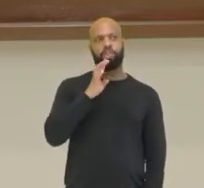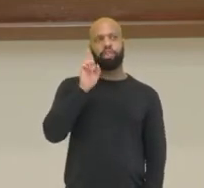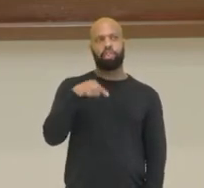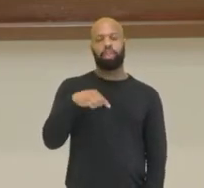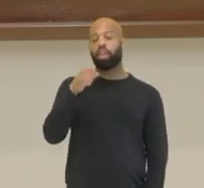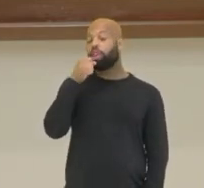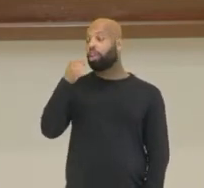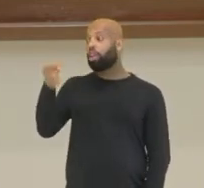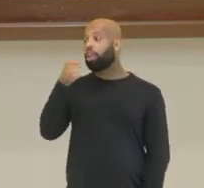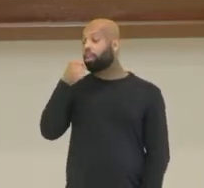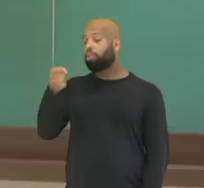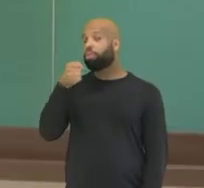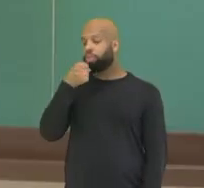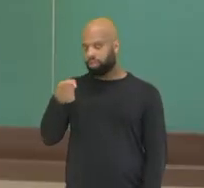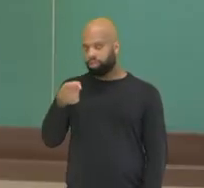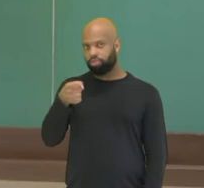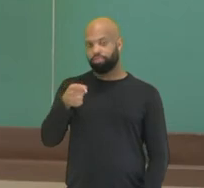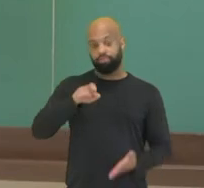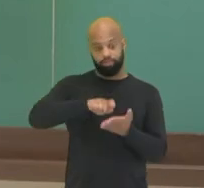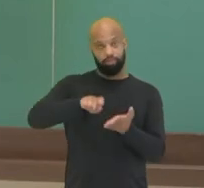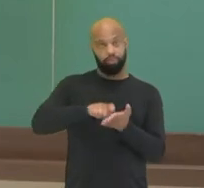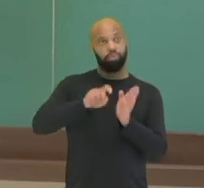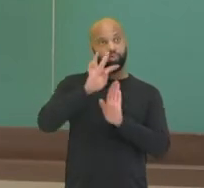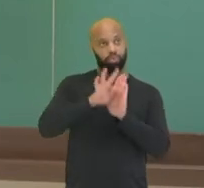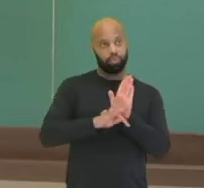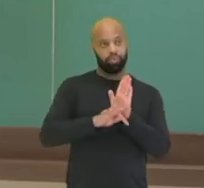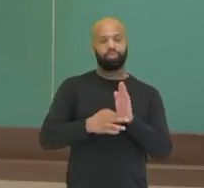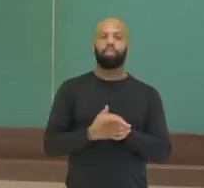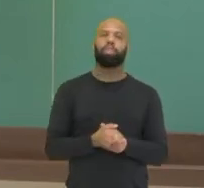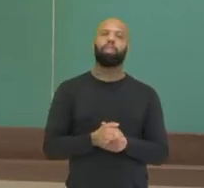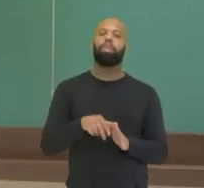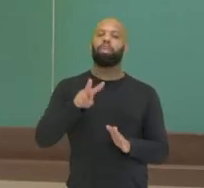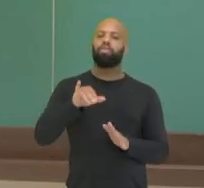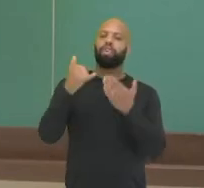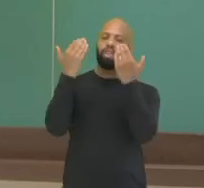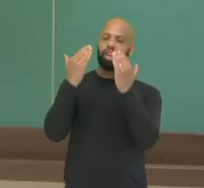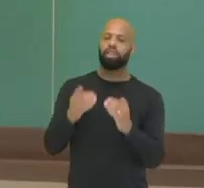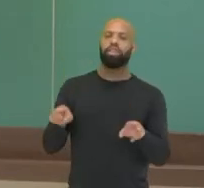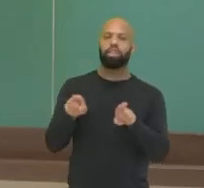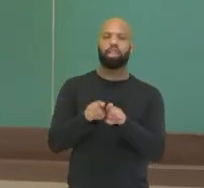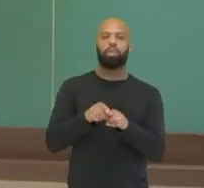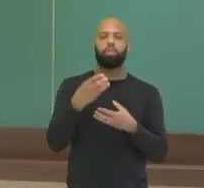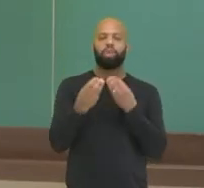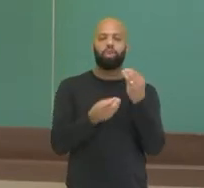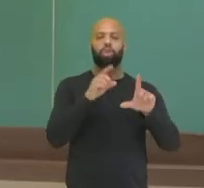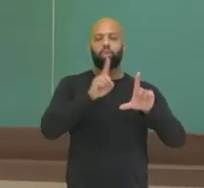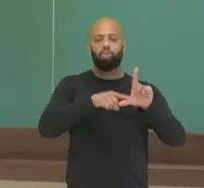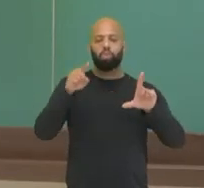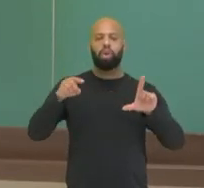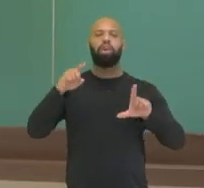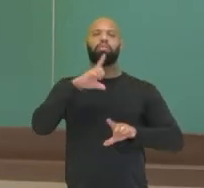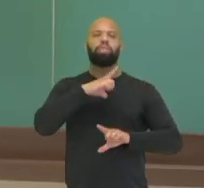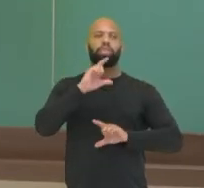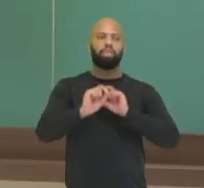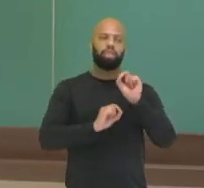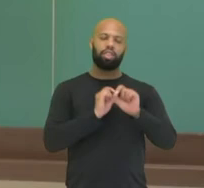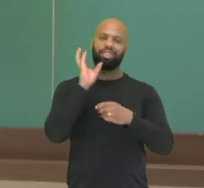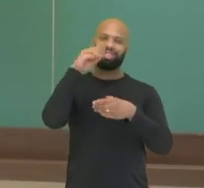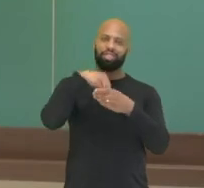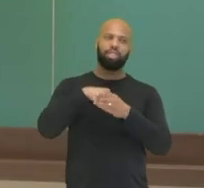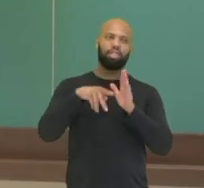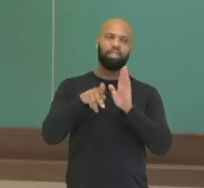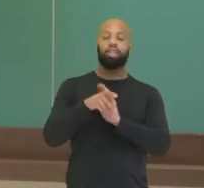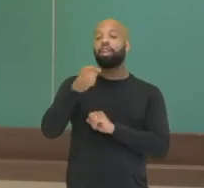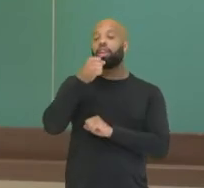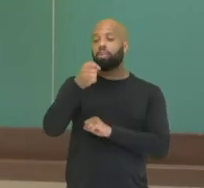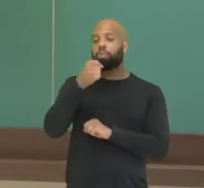Vamos falar sobre a reportagem. Vamos analisar também como que os gráficos que se apresentam nas reportagens